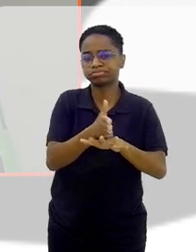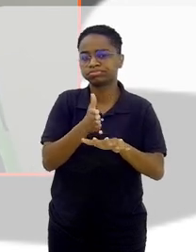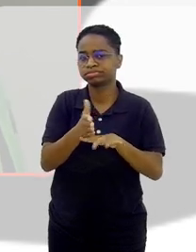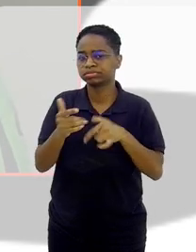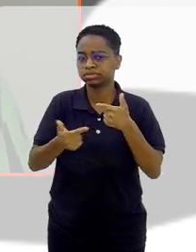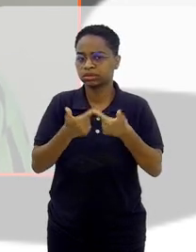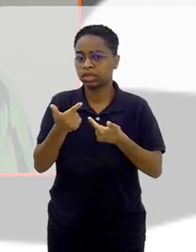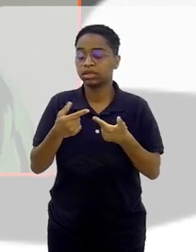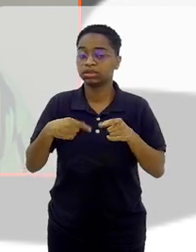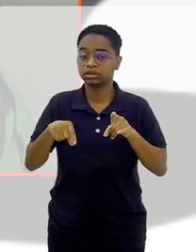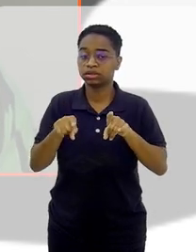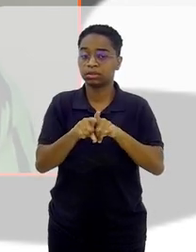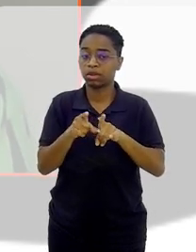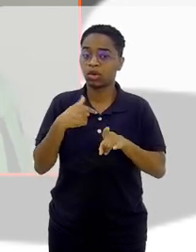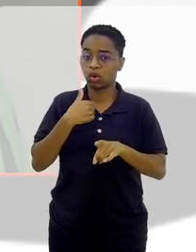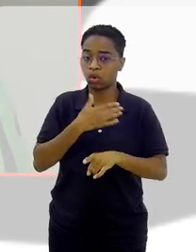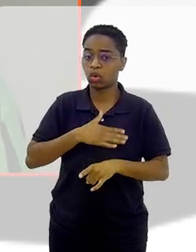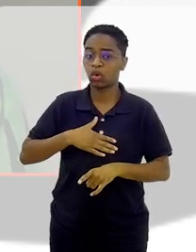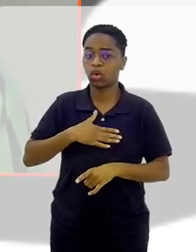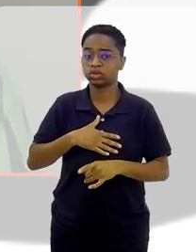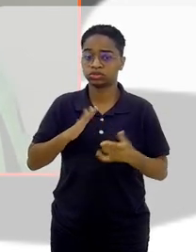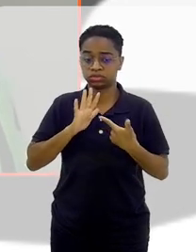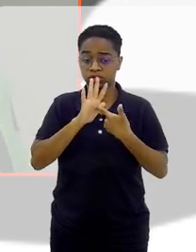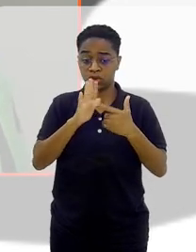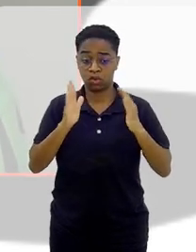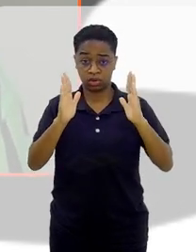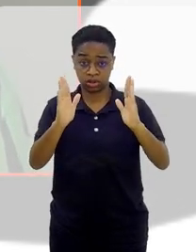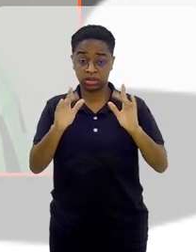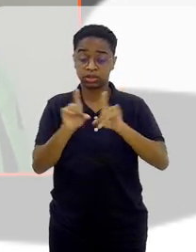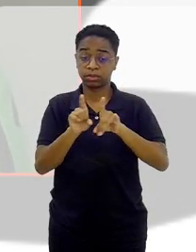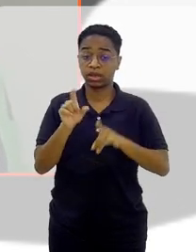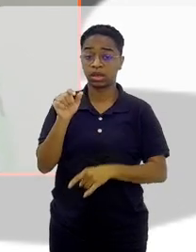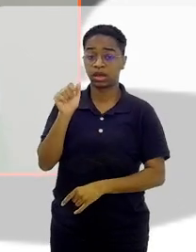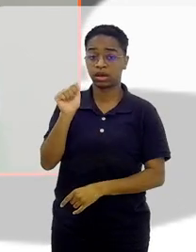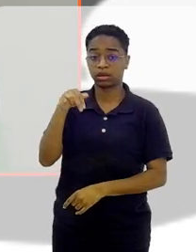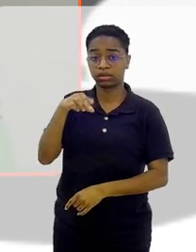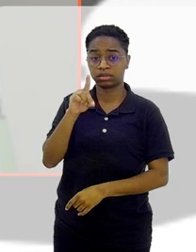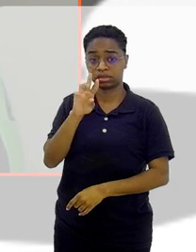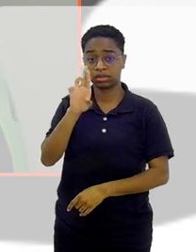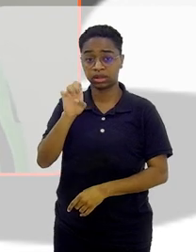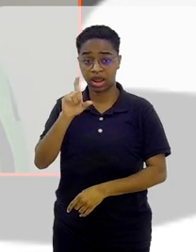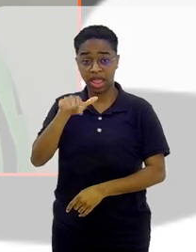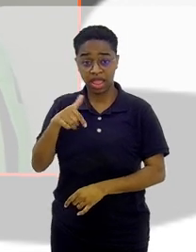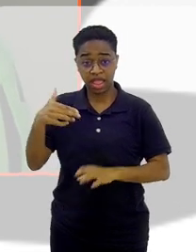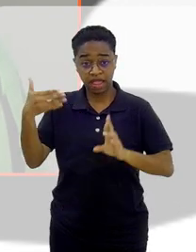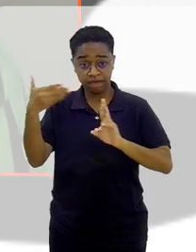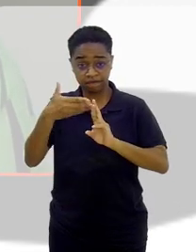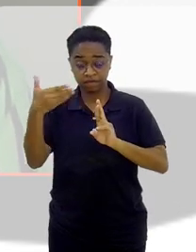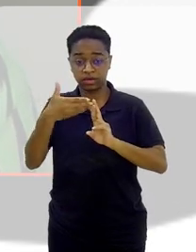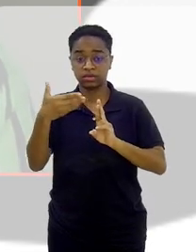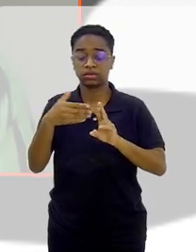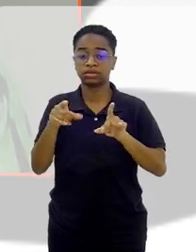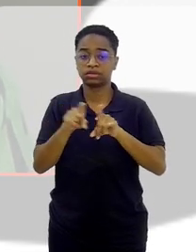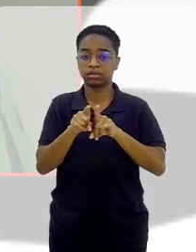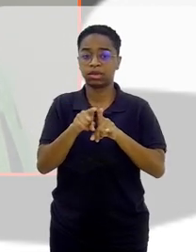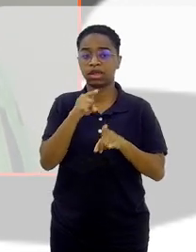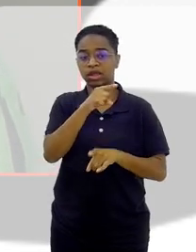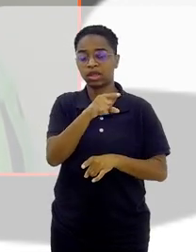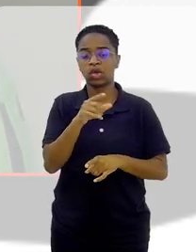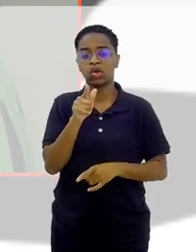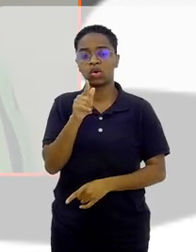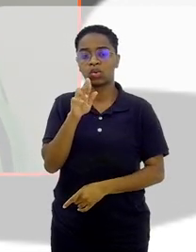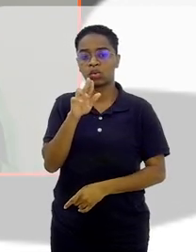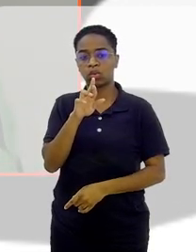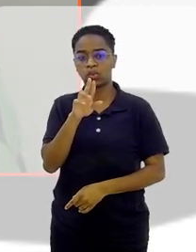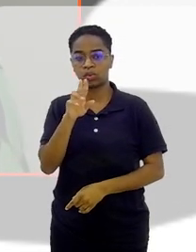E eu gosto de trazer esse recorte. Eu gosto de... O André é uma referência. O André Trigueiro é um guru, eu brinco com ele. Ele é um